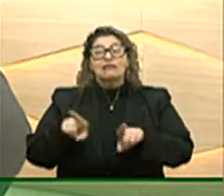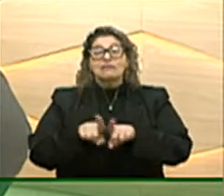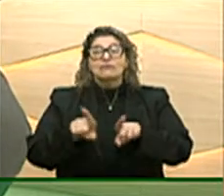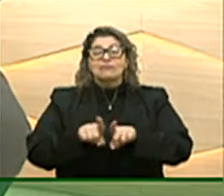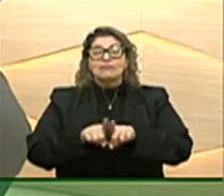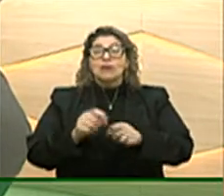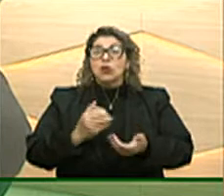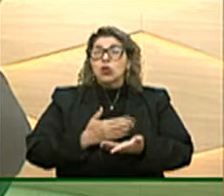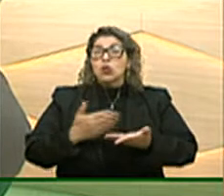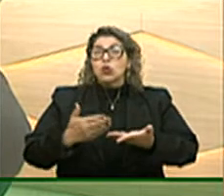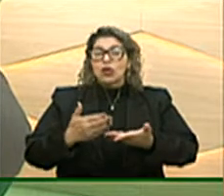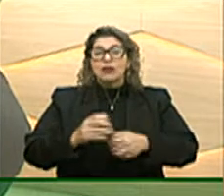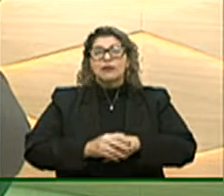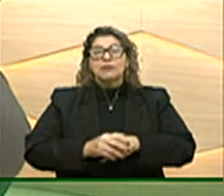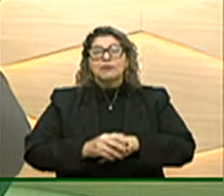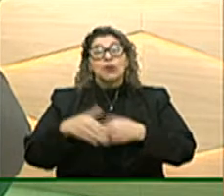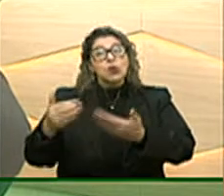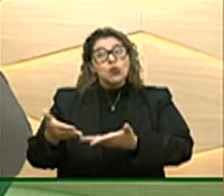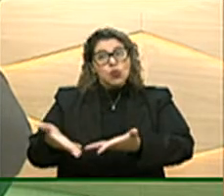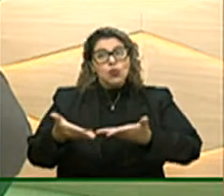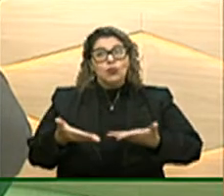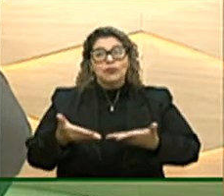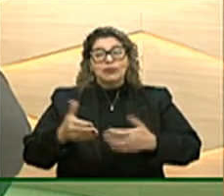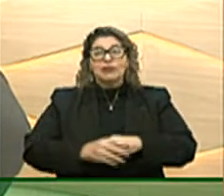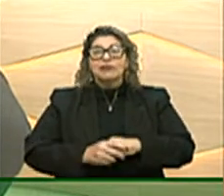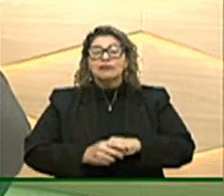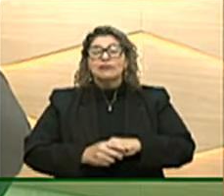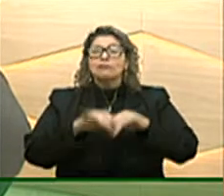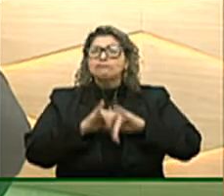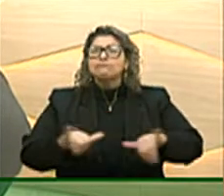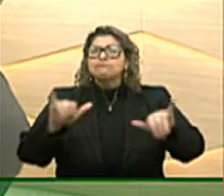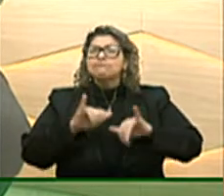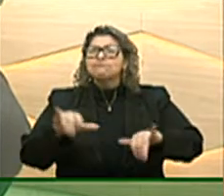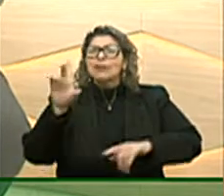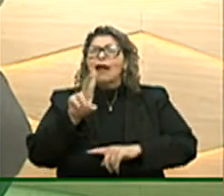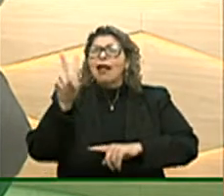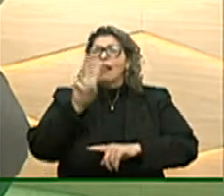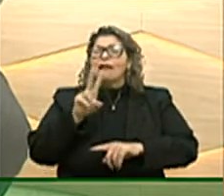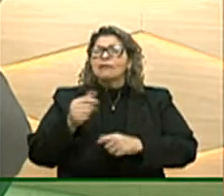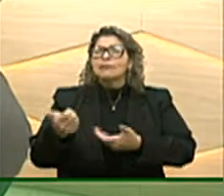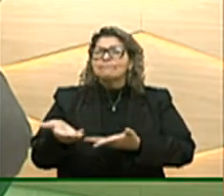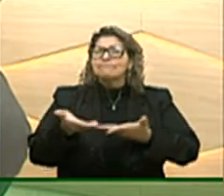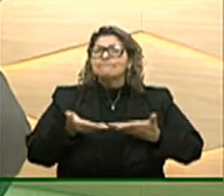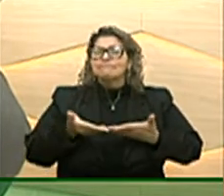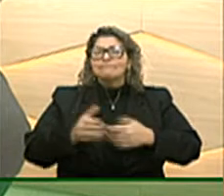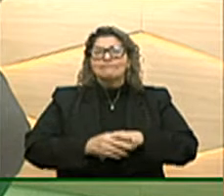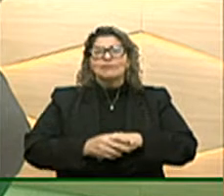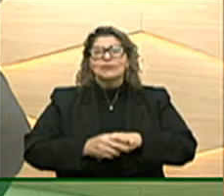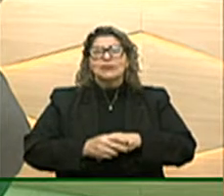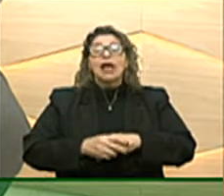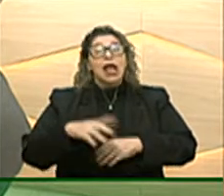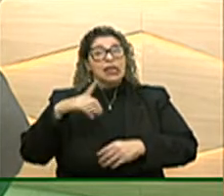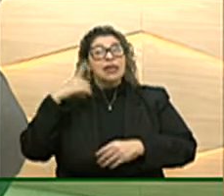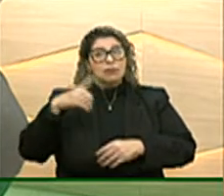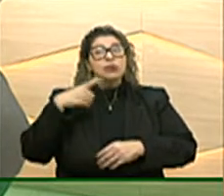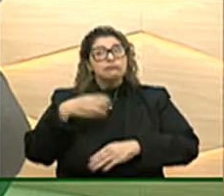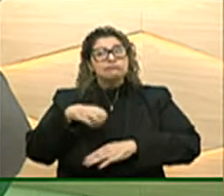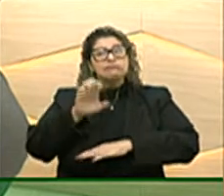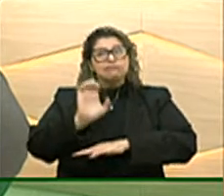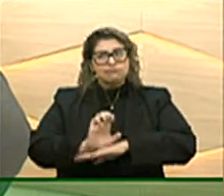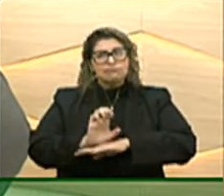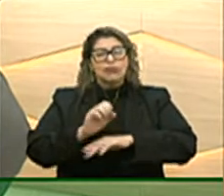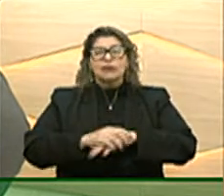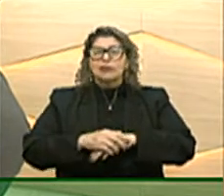passarmos a palavra aos nossos convidados, eu quero destacar a presença de deputados estaduais que estão